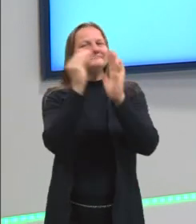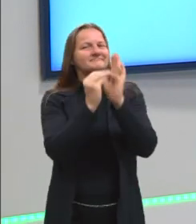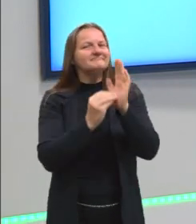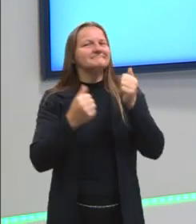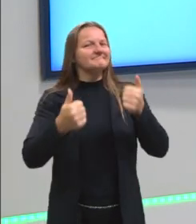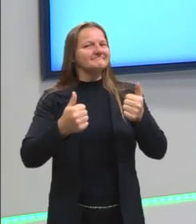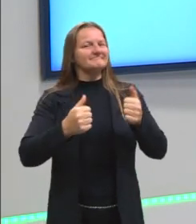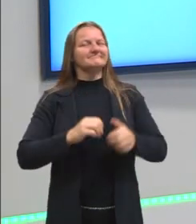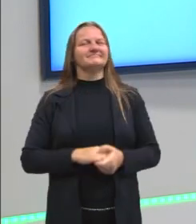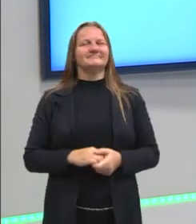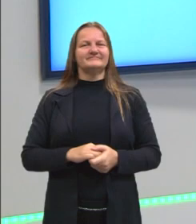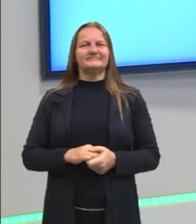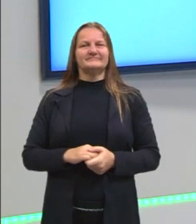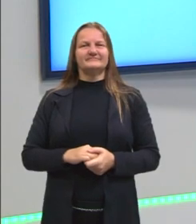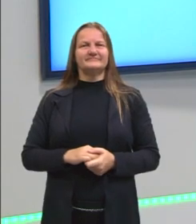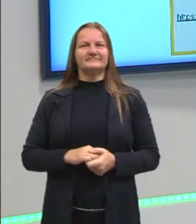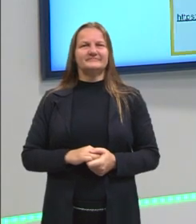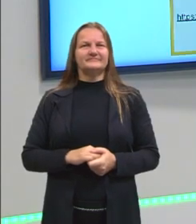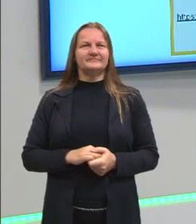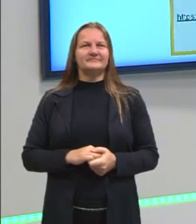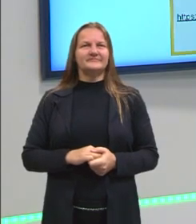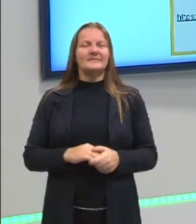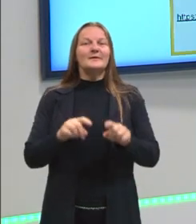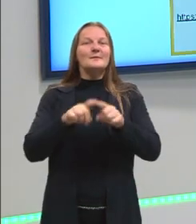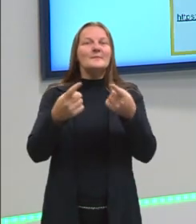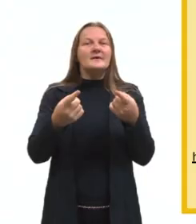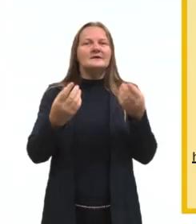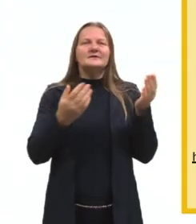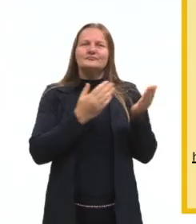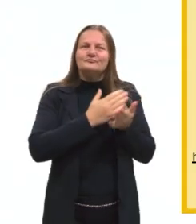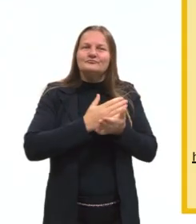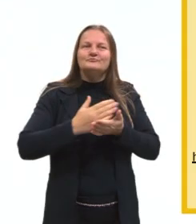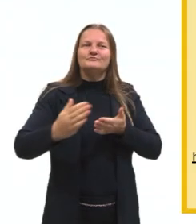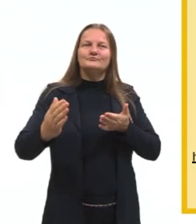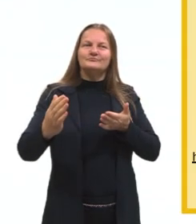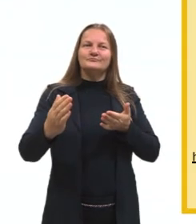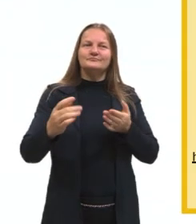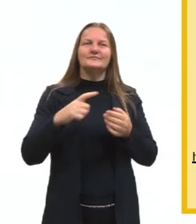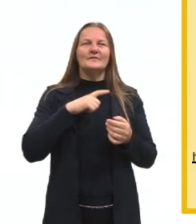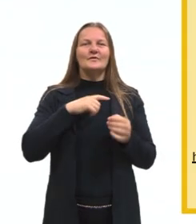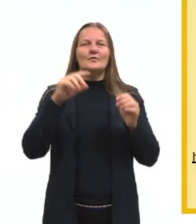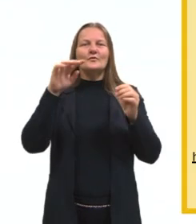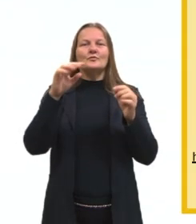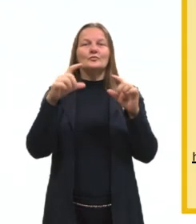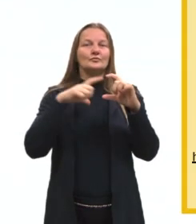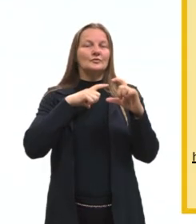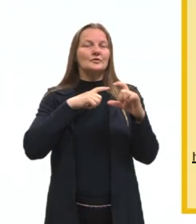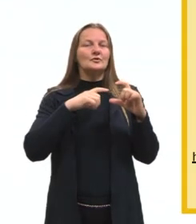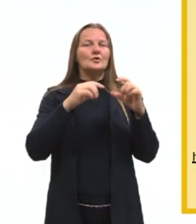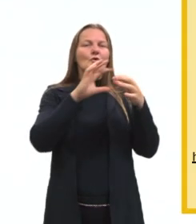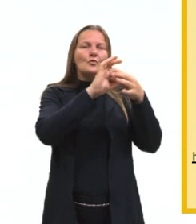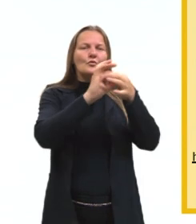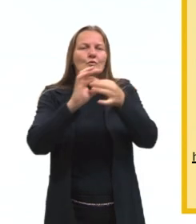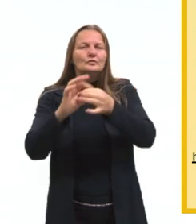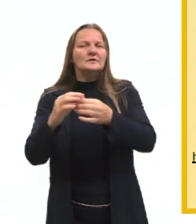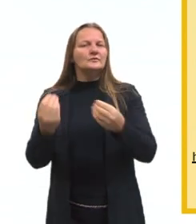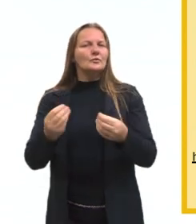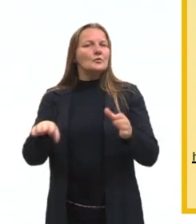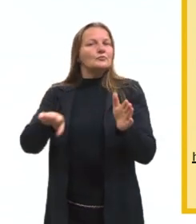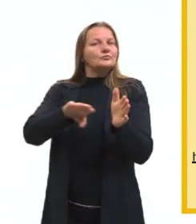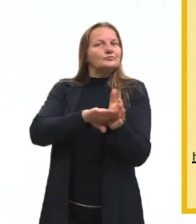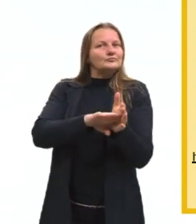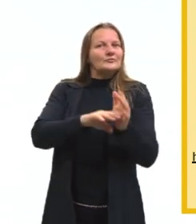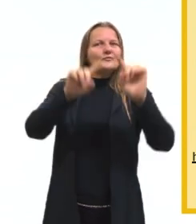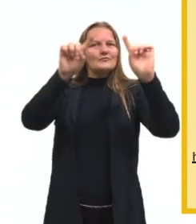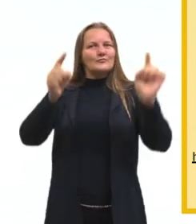pouco sobre esse tema. Mas, para darmos início, eu trouxe, então, um contexto para a gente chegar nos